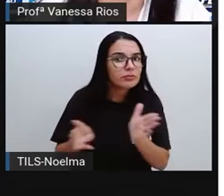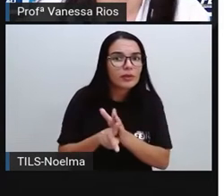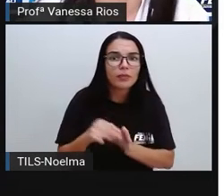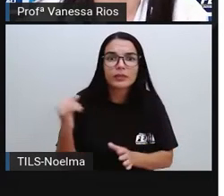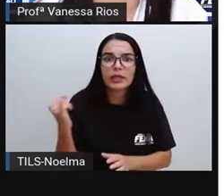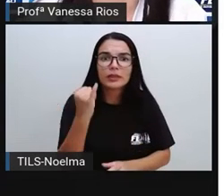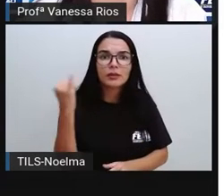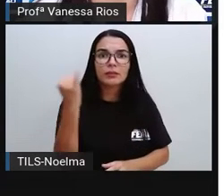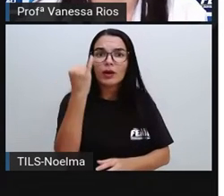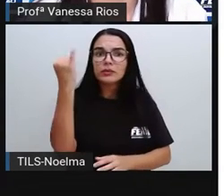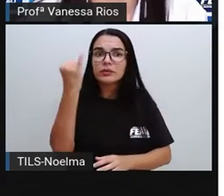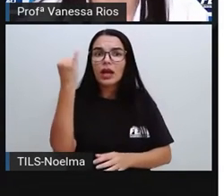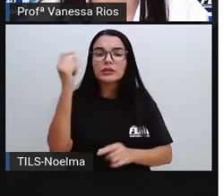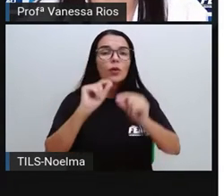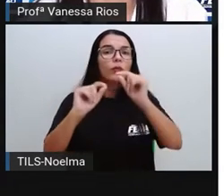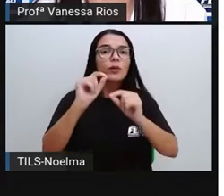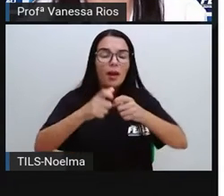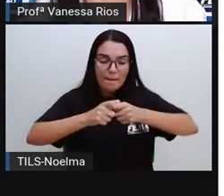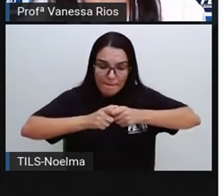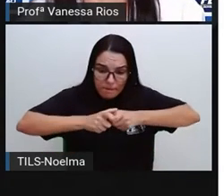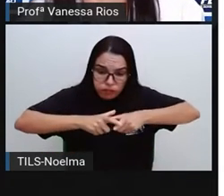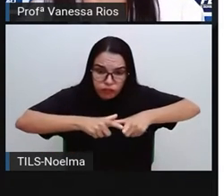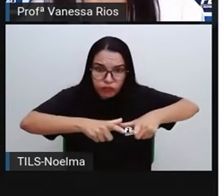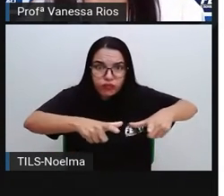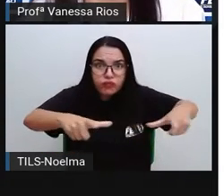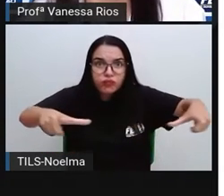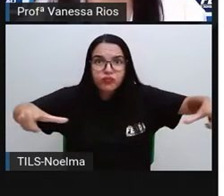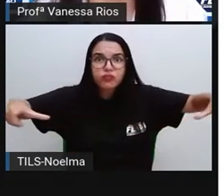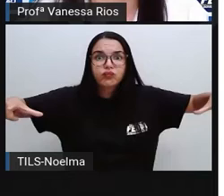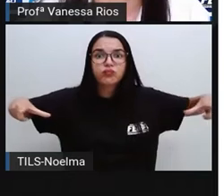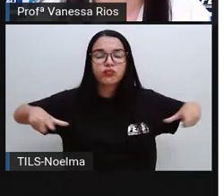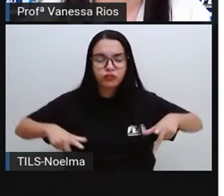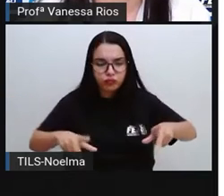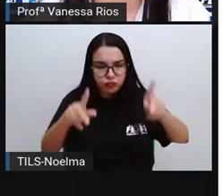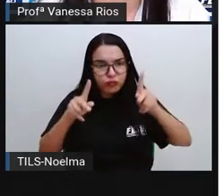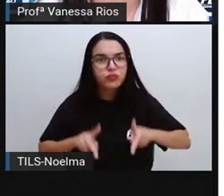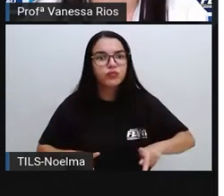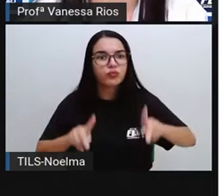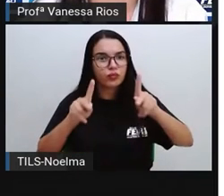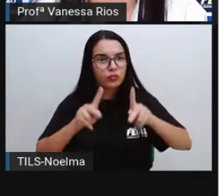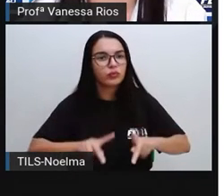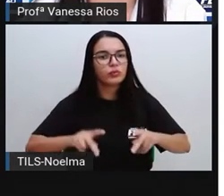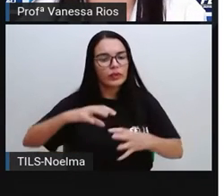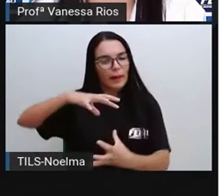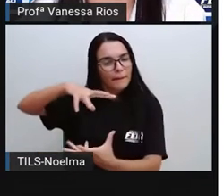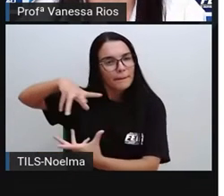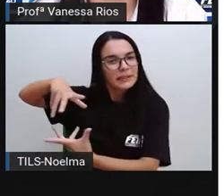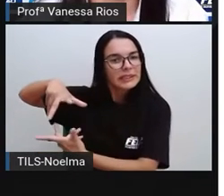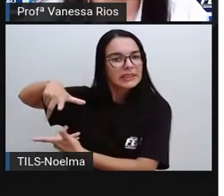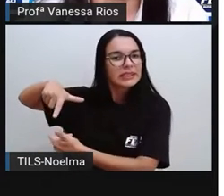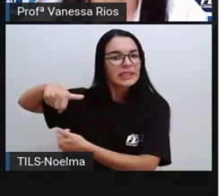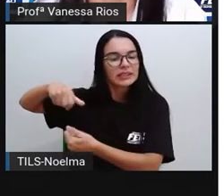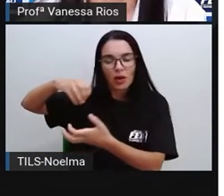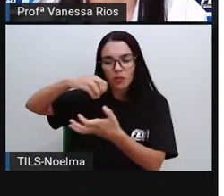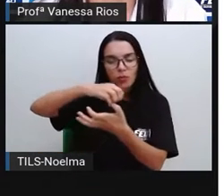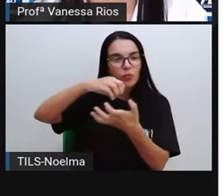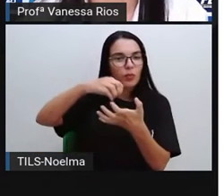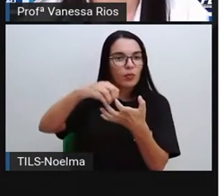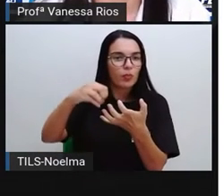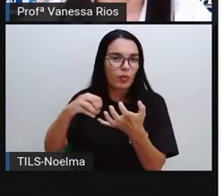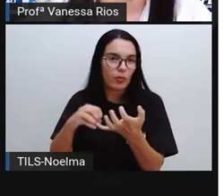importante no próprio forvoamento do planeta, em relação aos demais continentes.